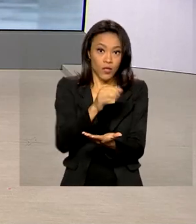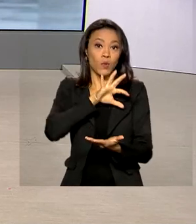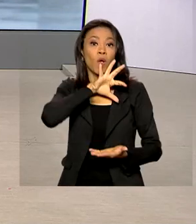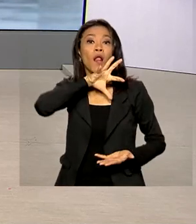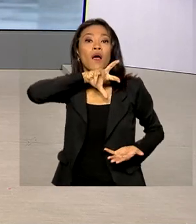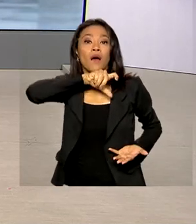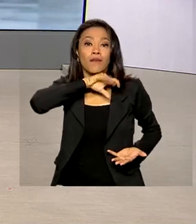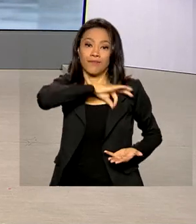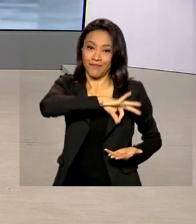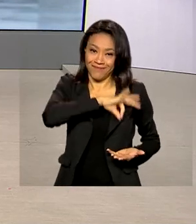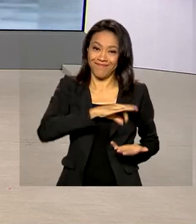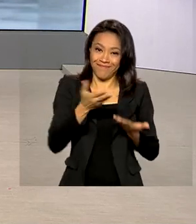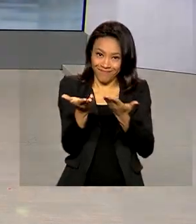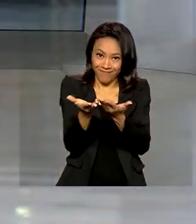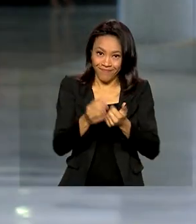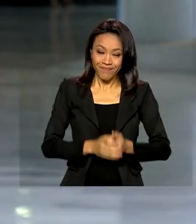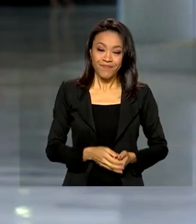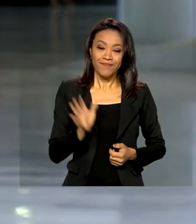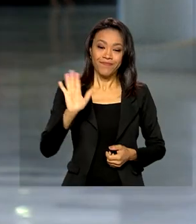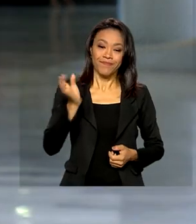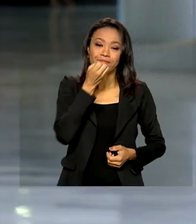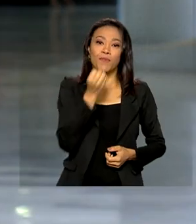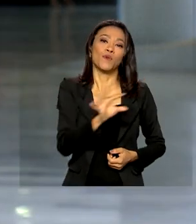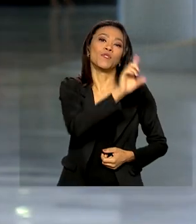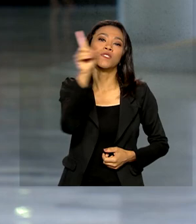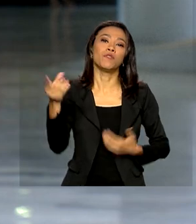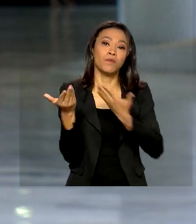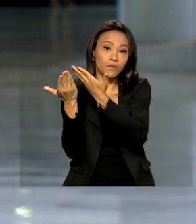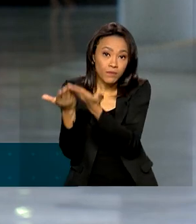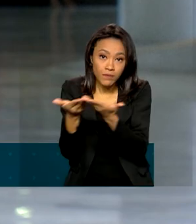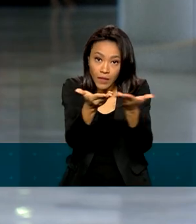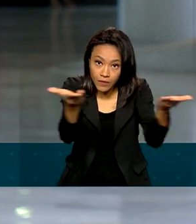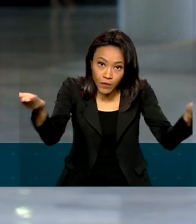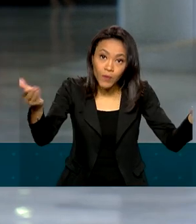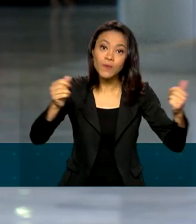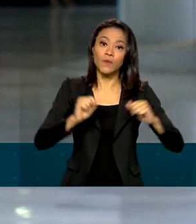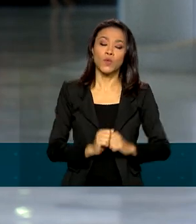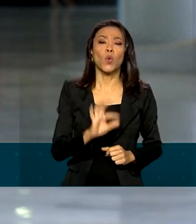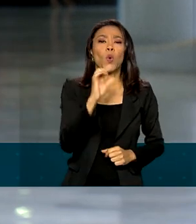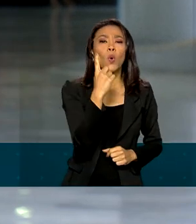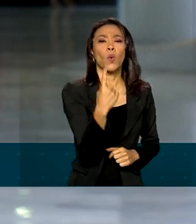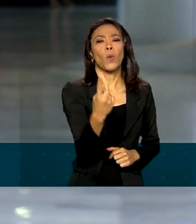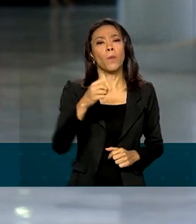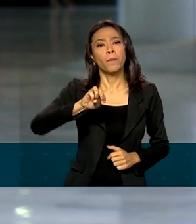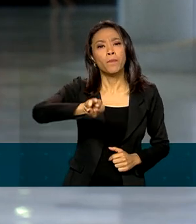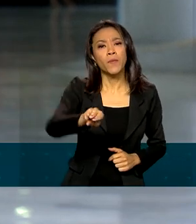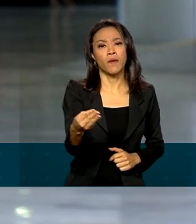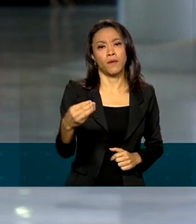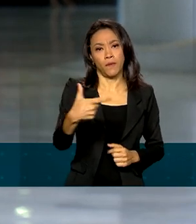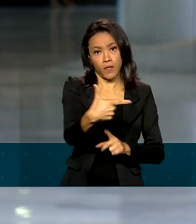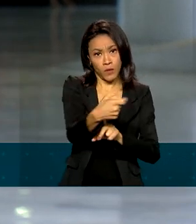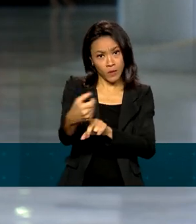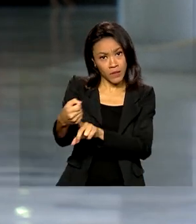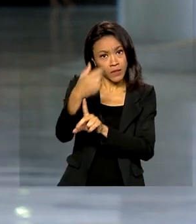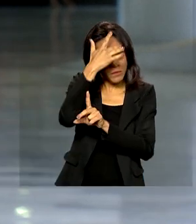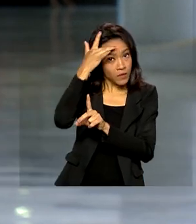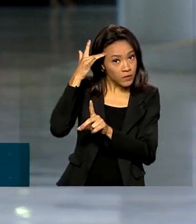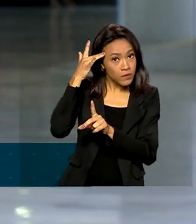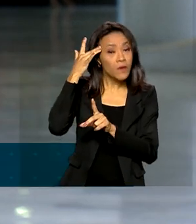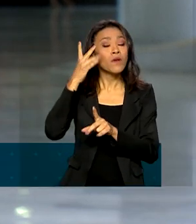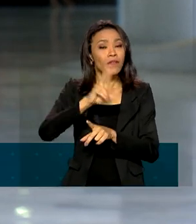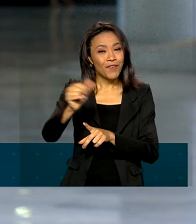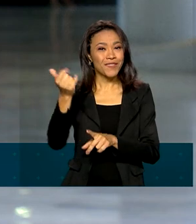Olá, Renata. Bom dia para você, bom dia a todos. É isso, né? Cerca de 1 milhão e 200 mil contribuintes